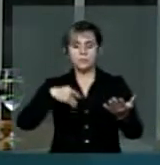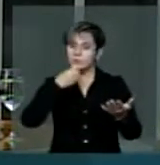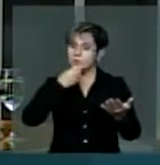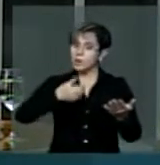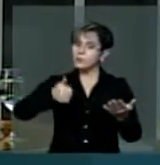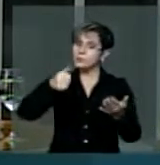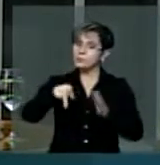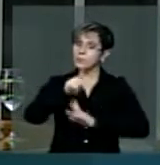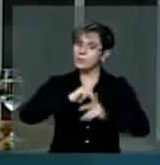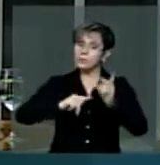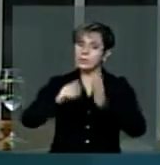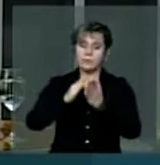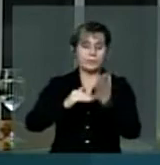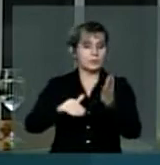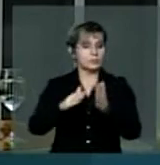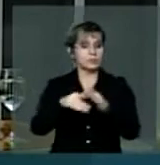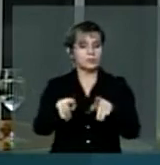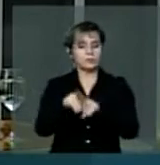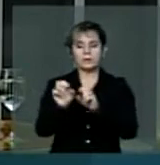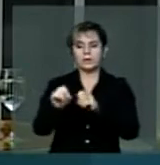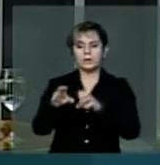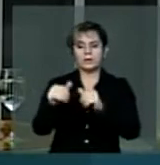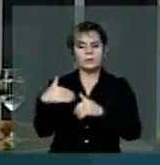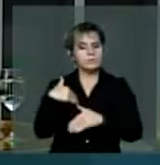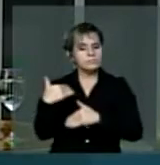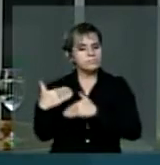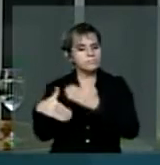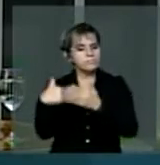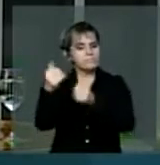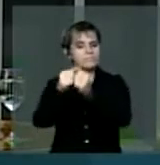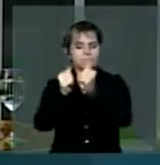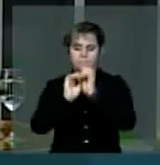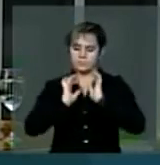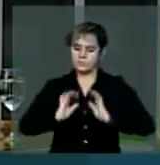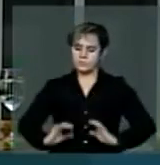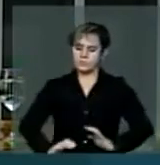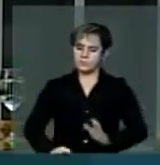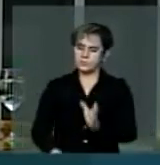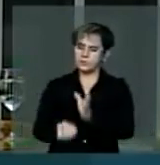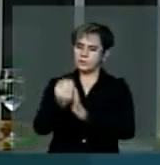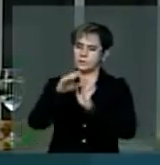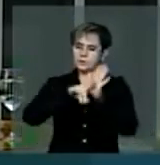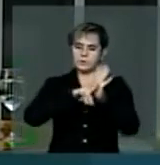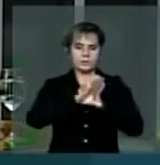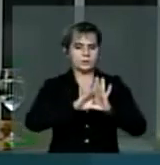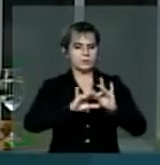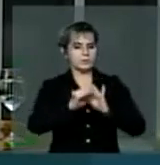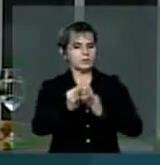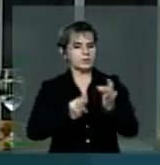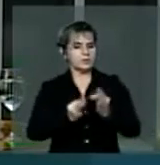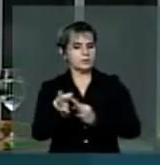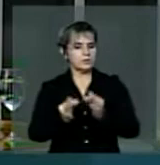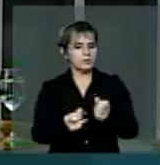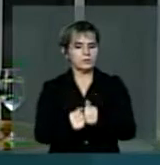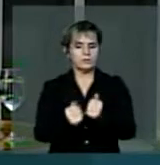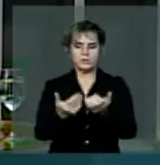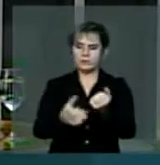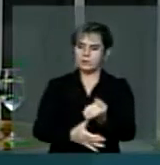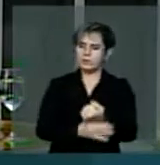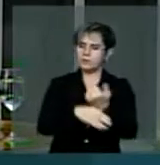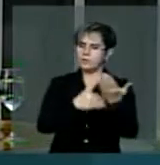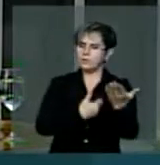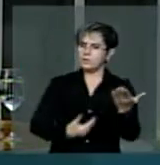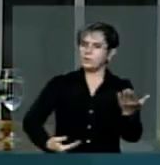qualidade para todos, de uma educação que está gerando cidadania, ciência e tecnologia, uma segurança